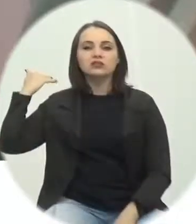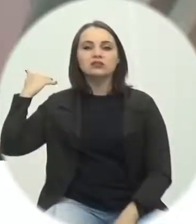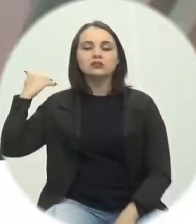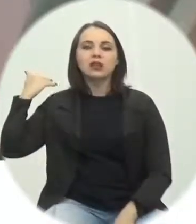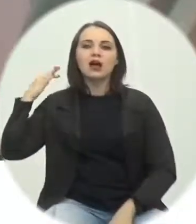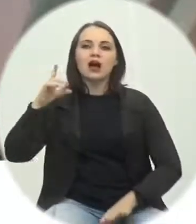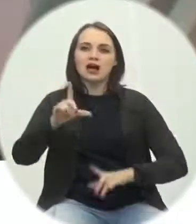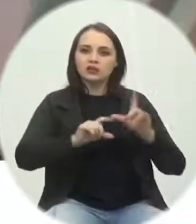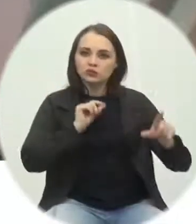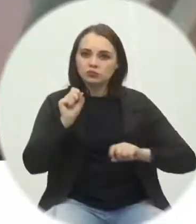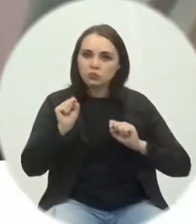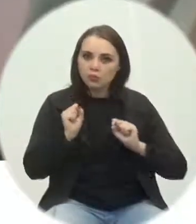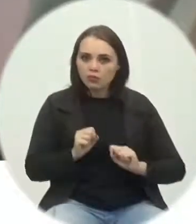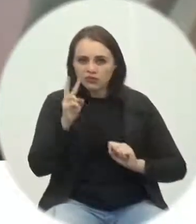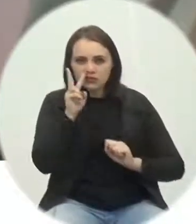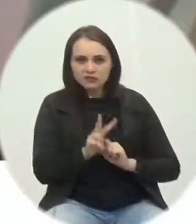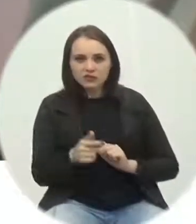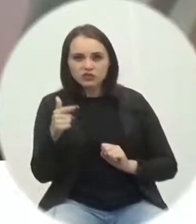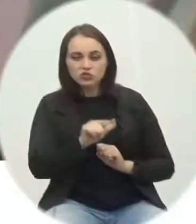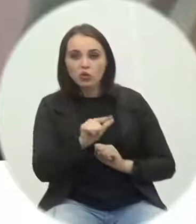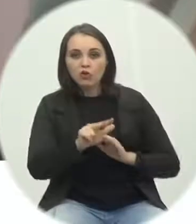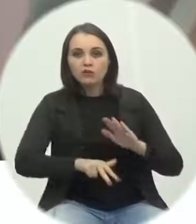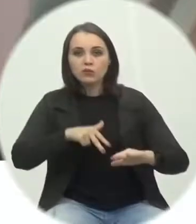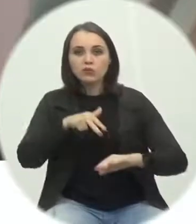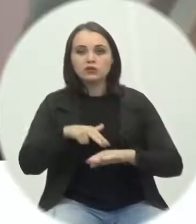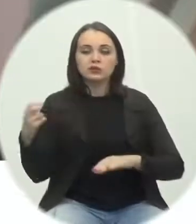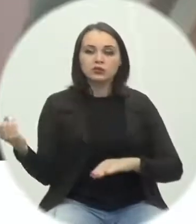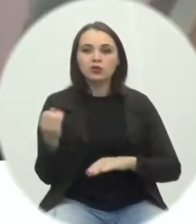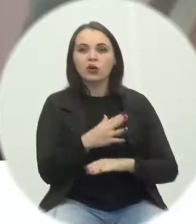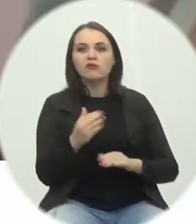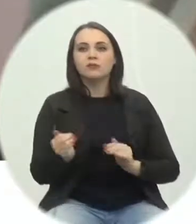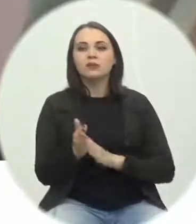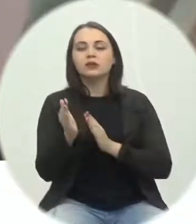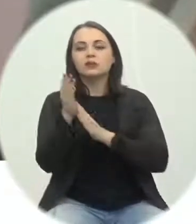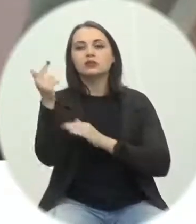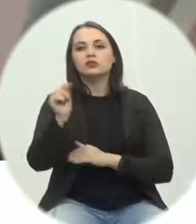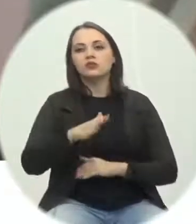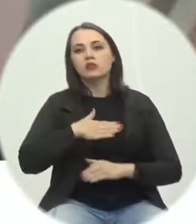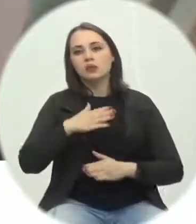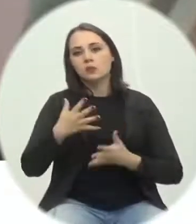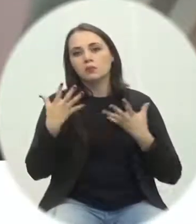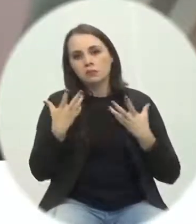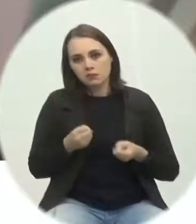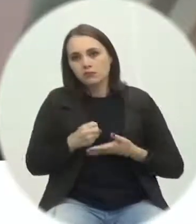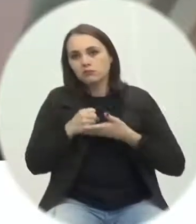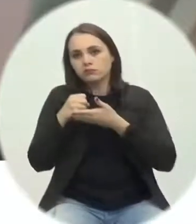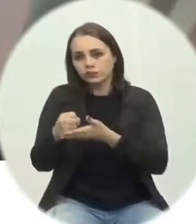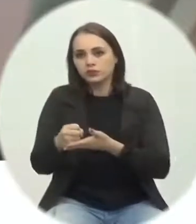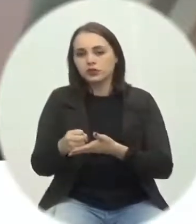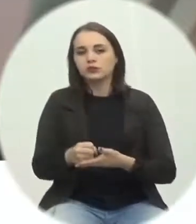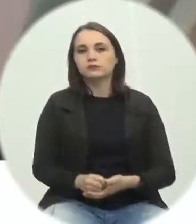revisadas e ter novos posicionamentos. Parabéns mais uma vez, tenha o apoio, não tenha dúvida disso.